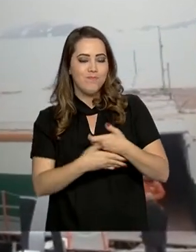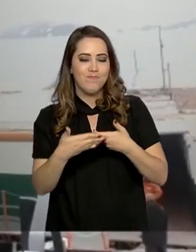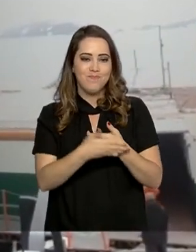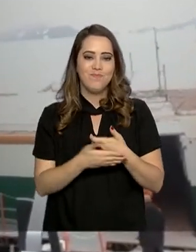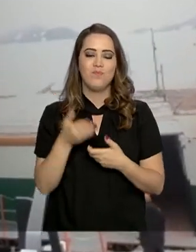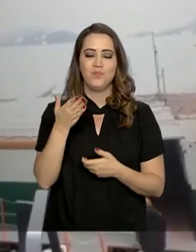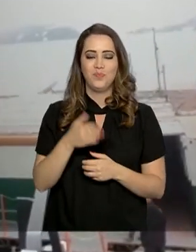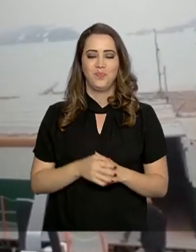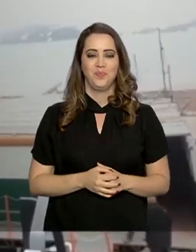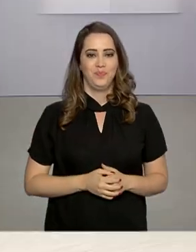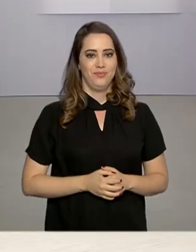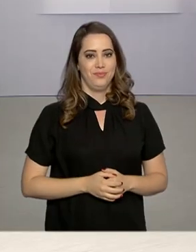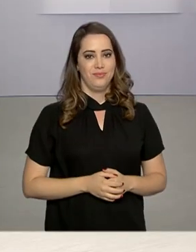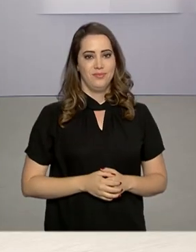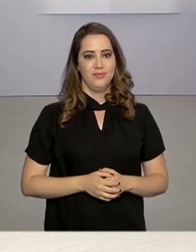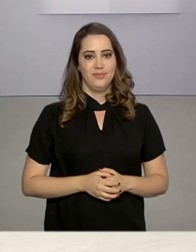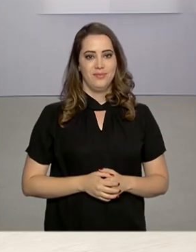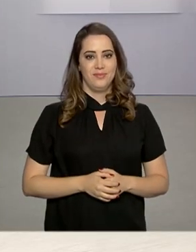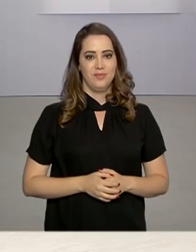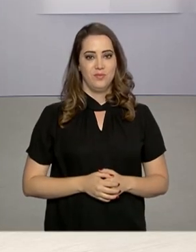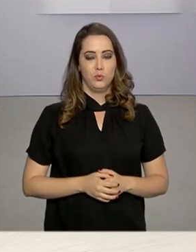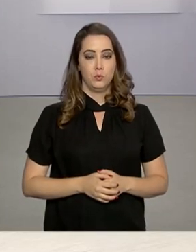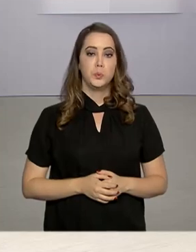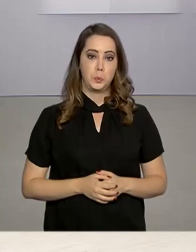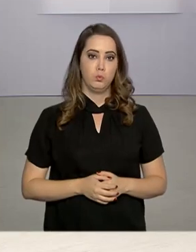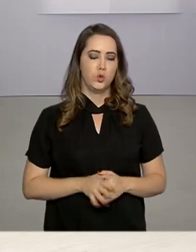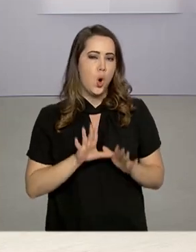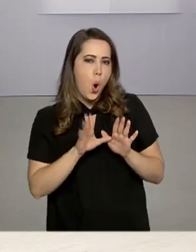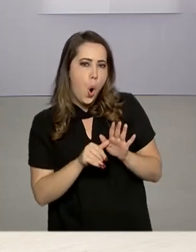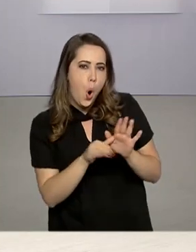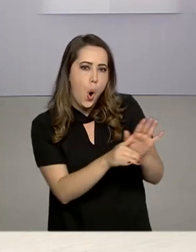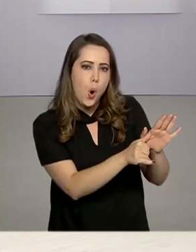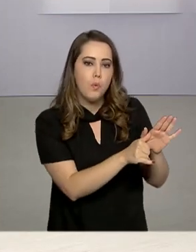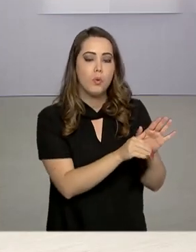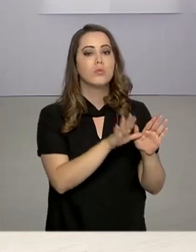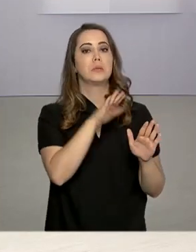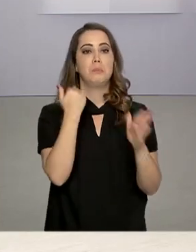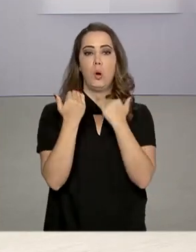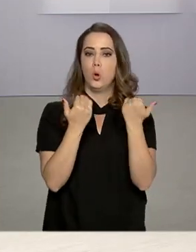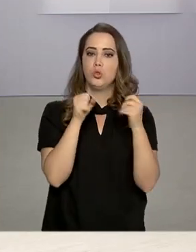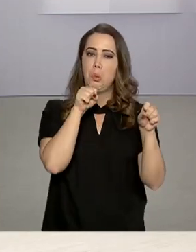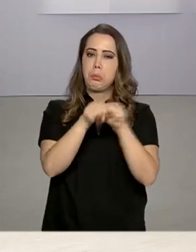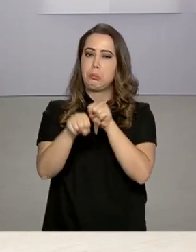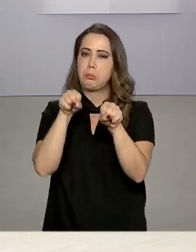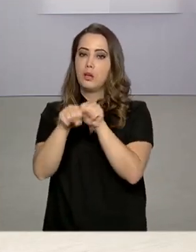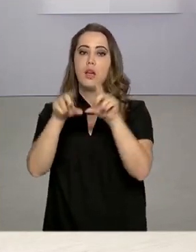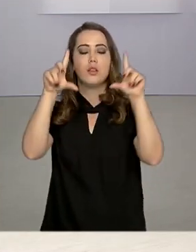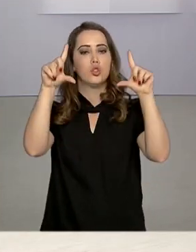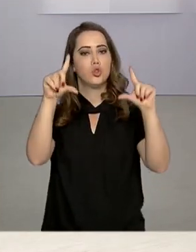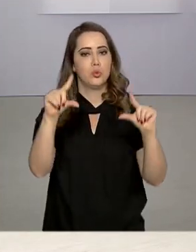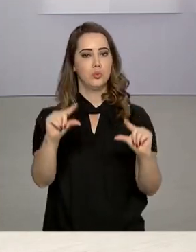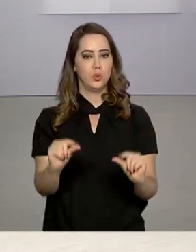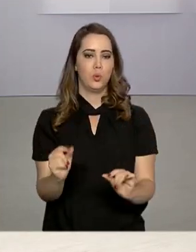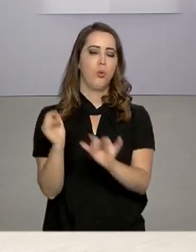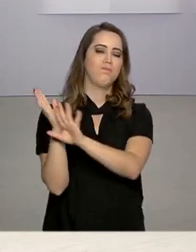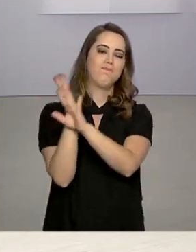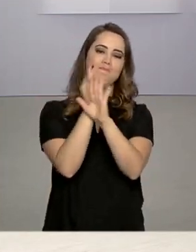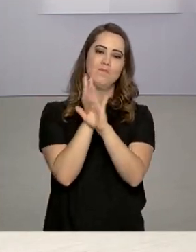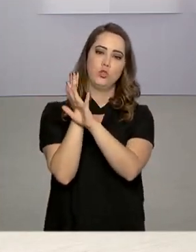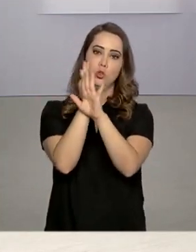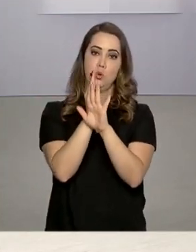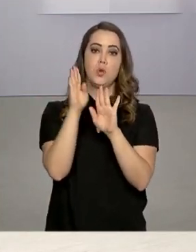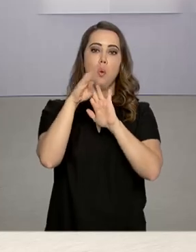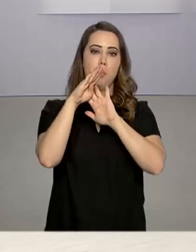Almeida, para o governo agora. Ocorrências de roubos e homicídios continuam em queda nos municípios que recebem o